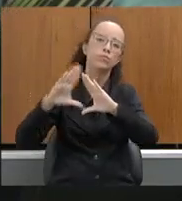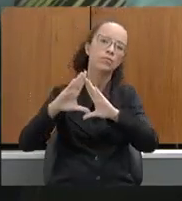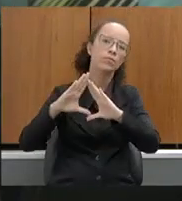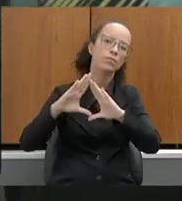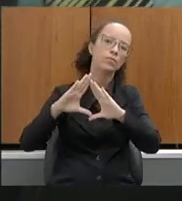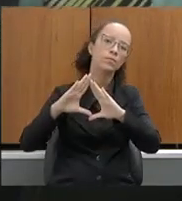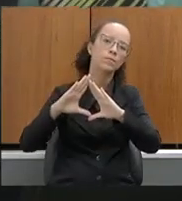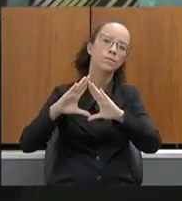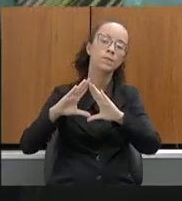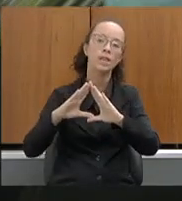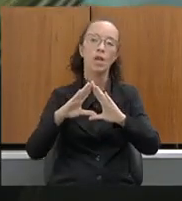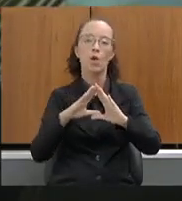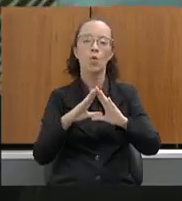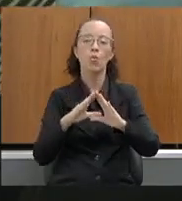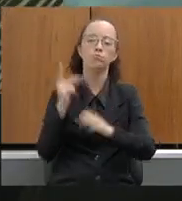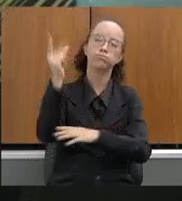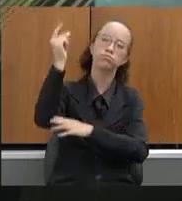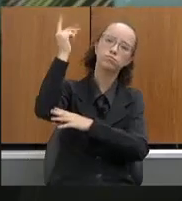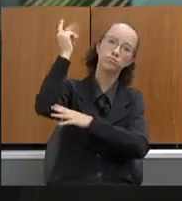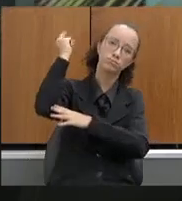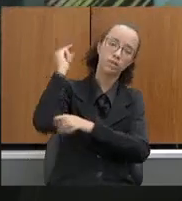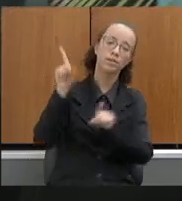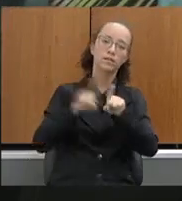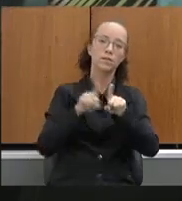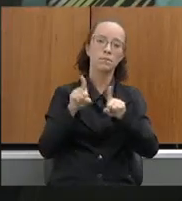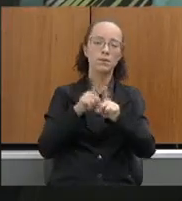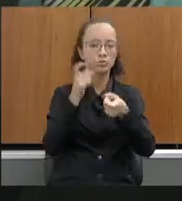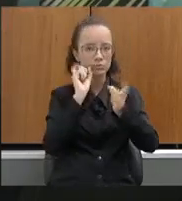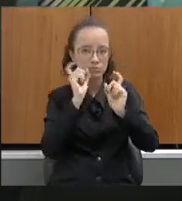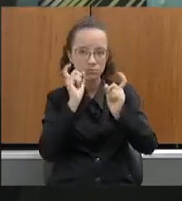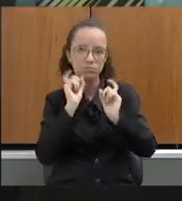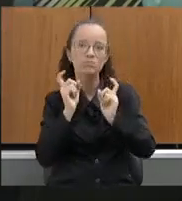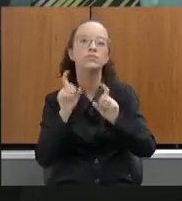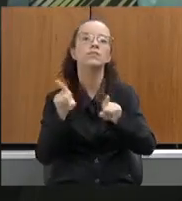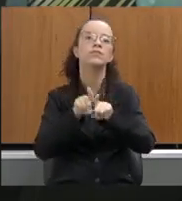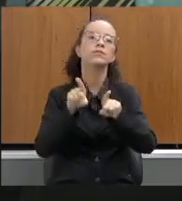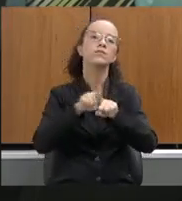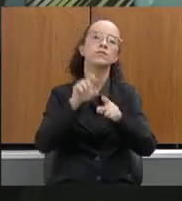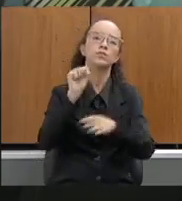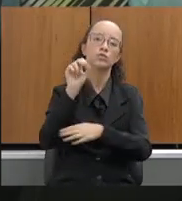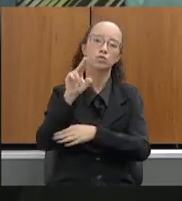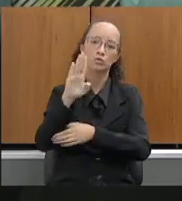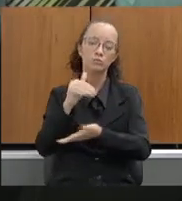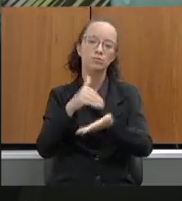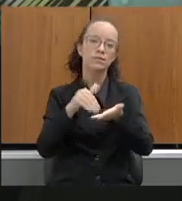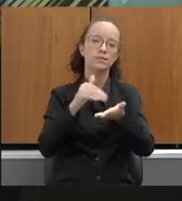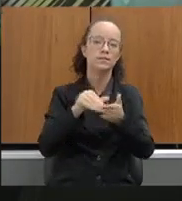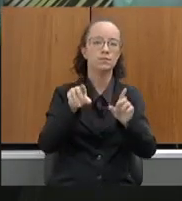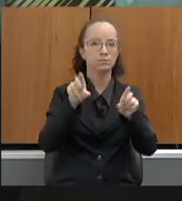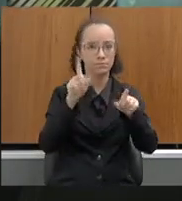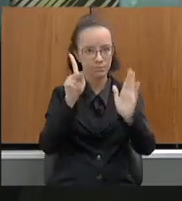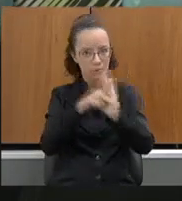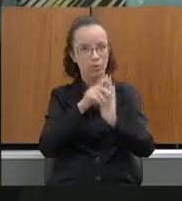e reuniões realizadas entre a SEMAD, Subsecretaria de Regularização Ambiental da SEMAD